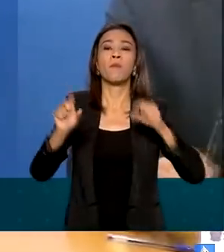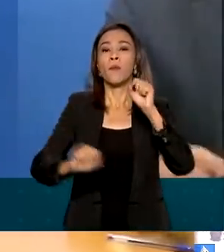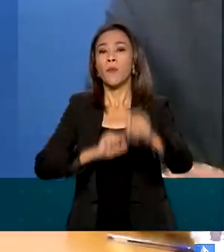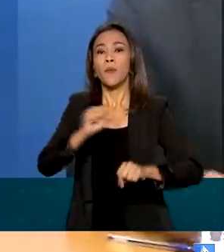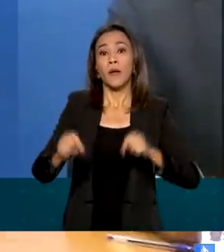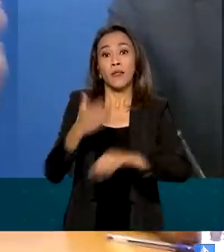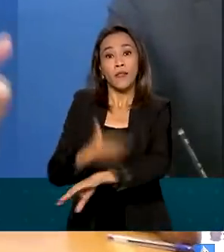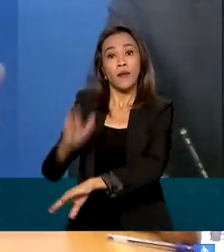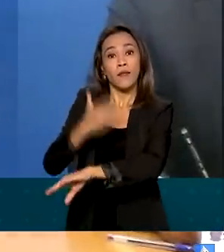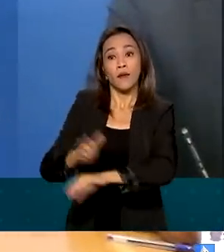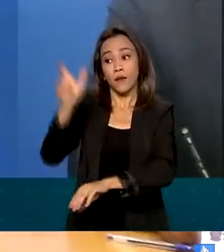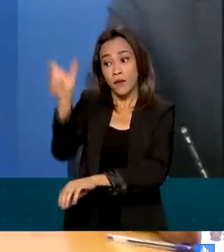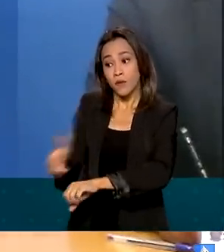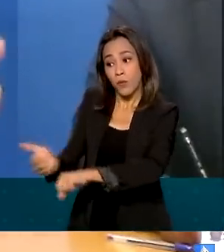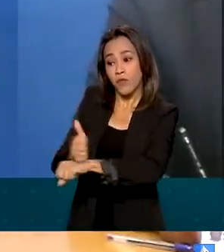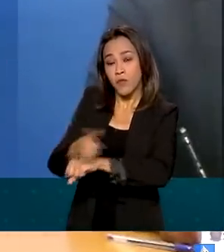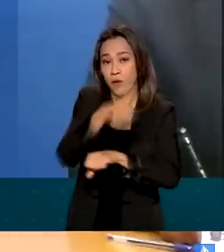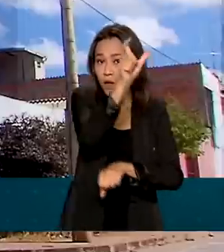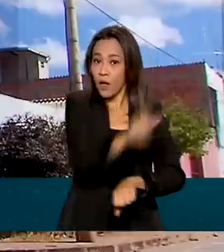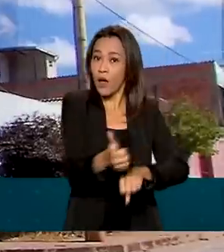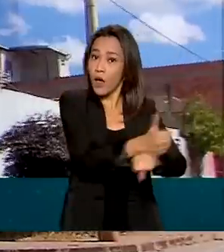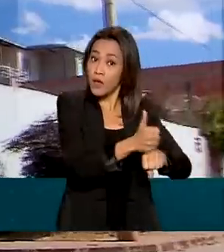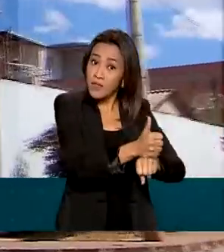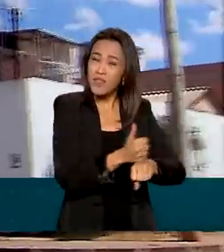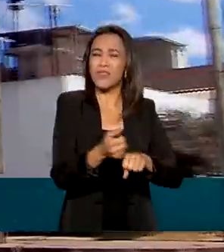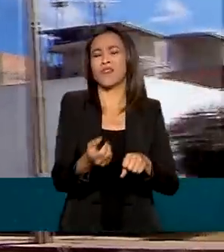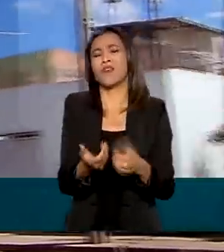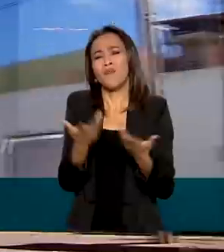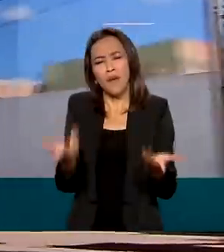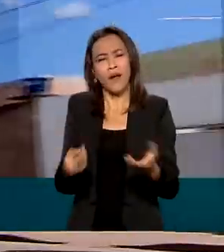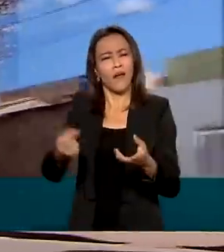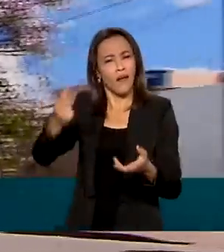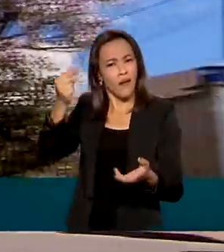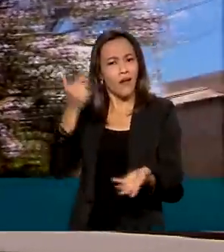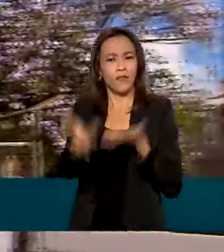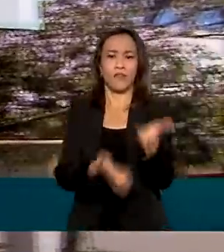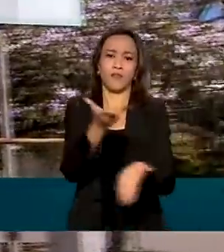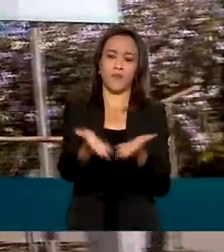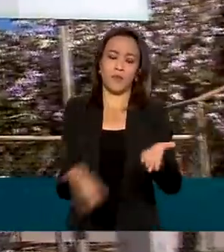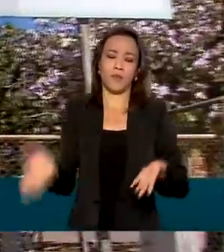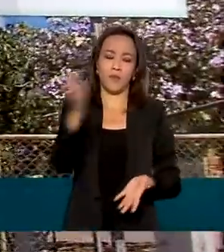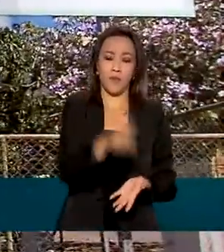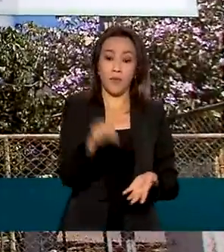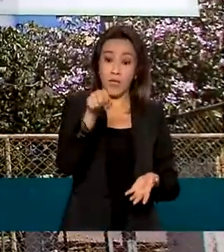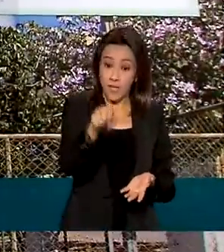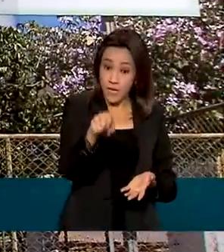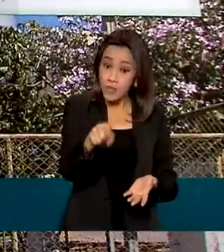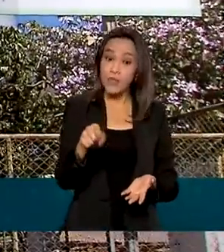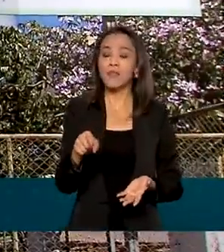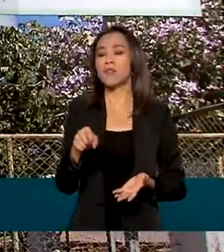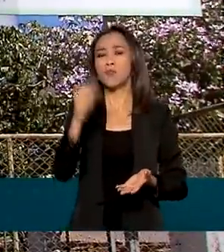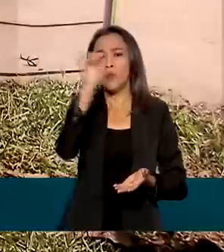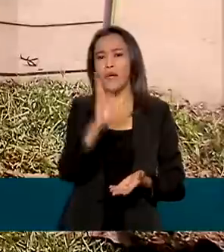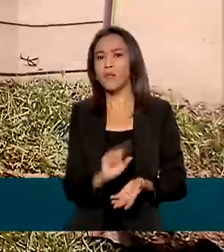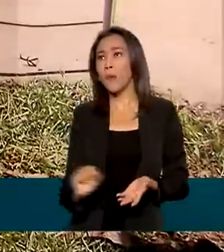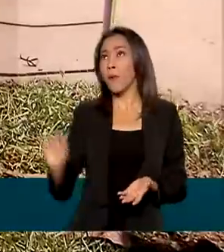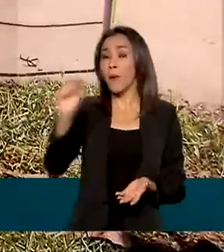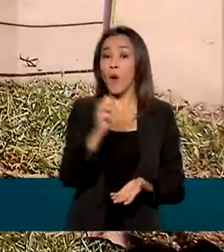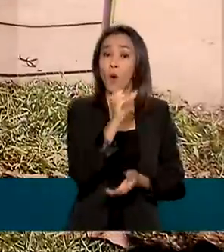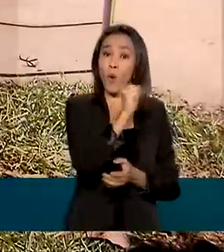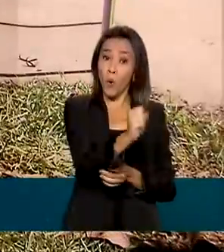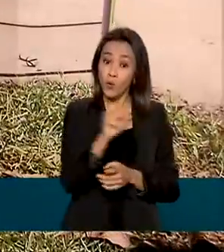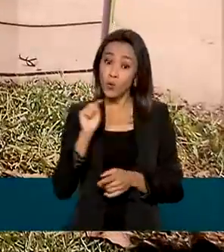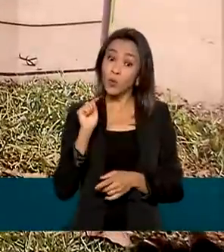problemas tão antigos, problemas milenares. A rede de assistência social no país conta com quase 8.500